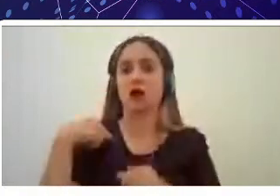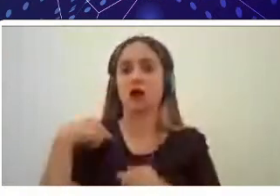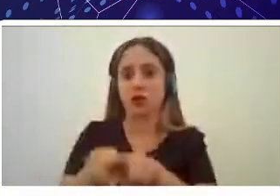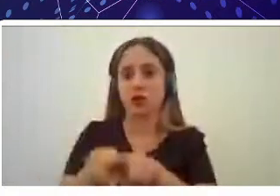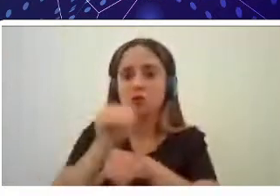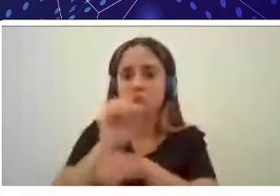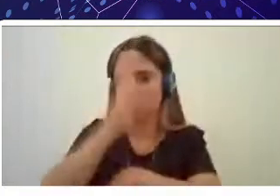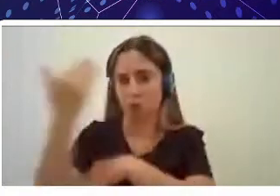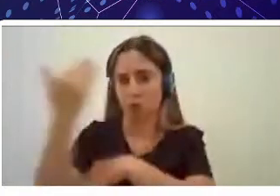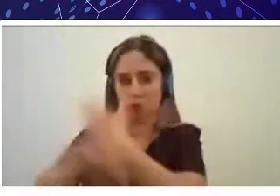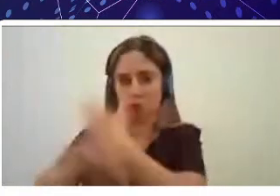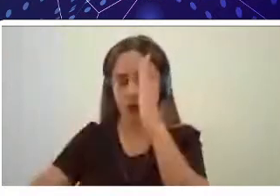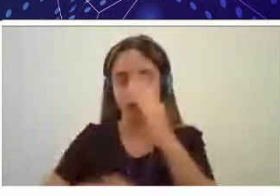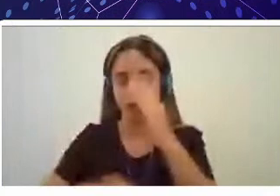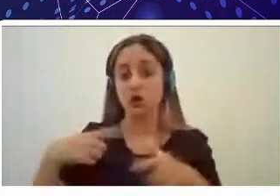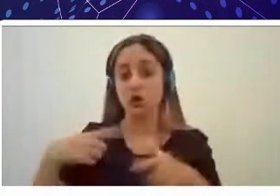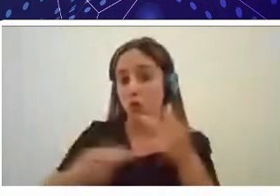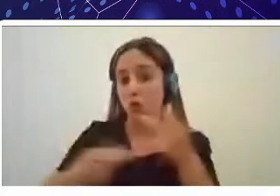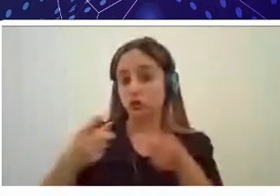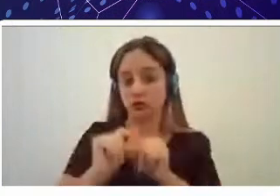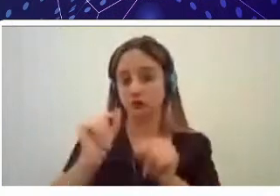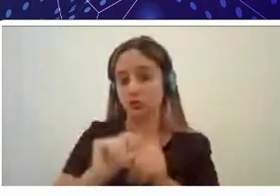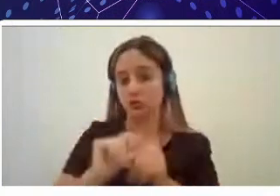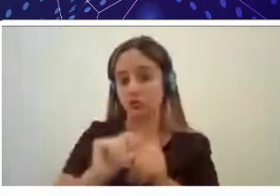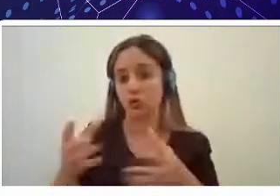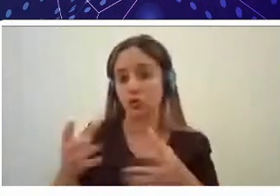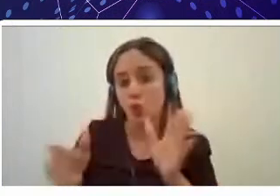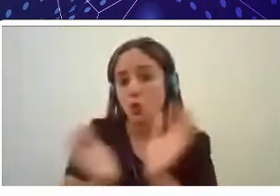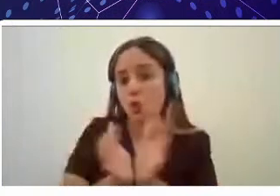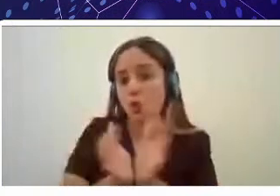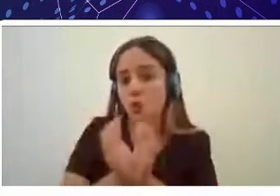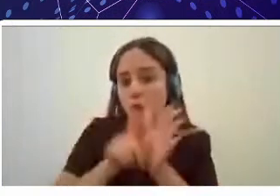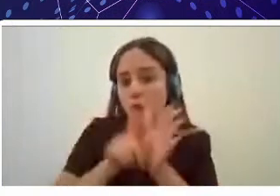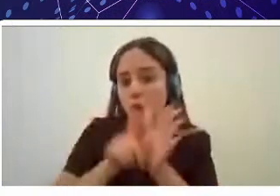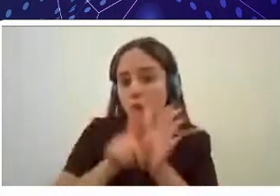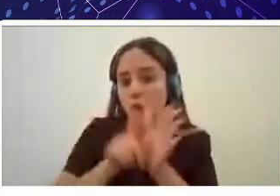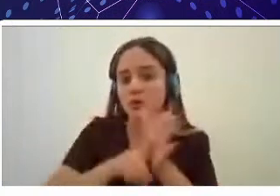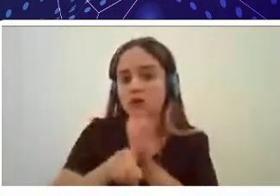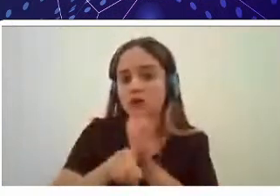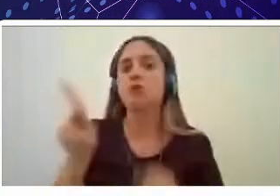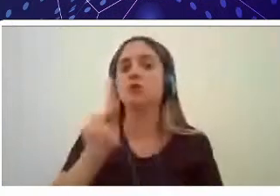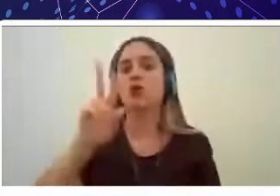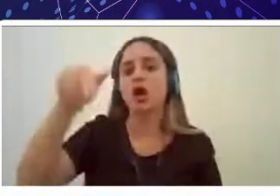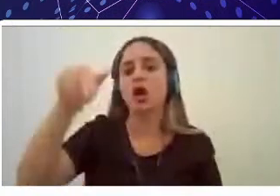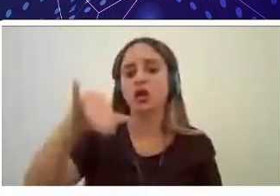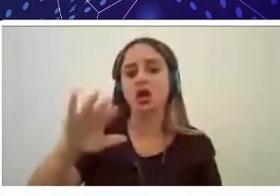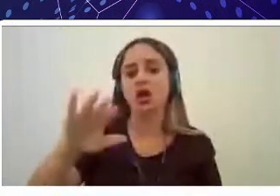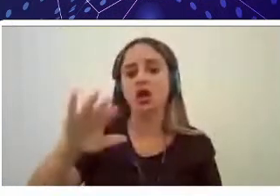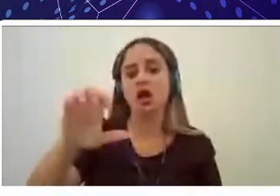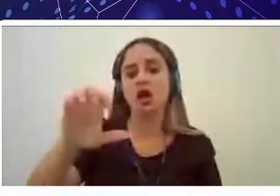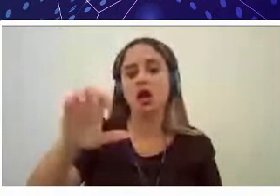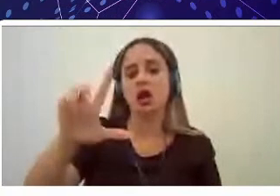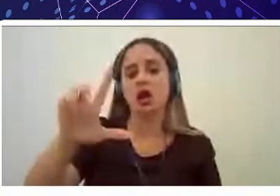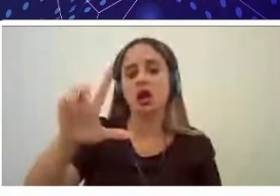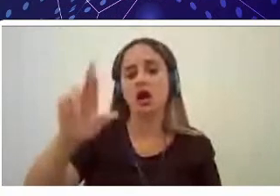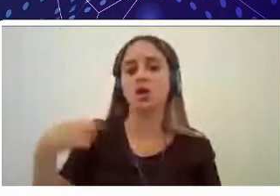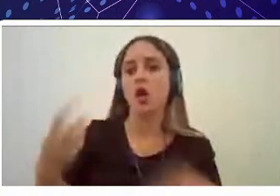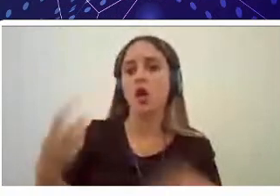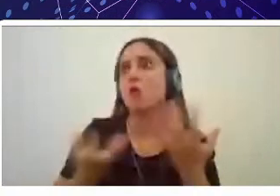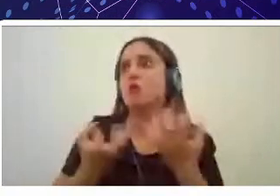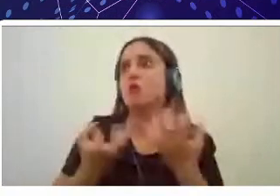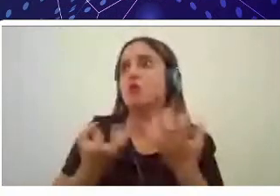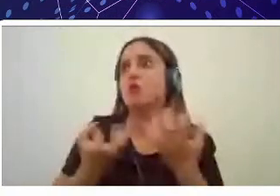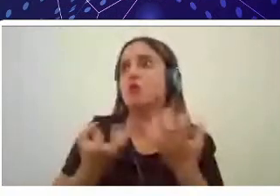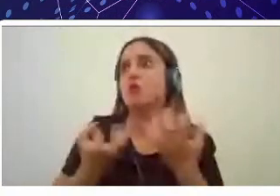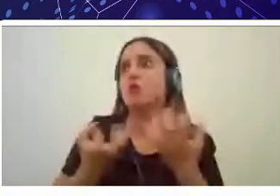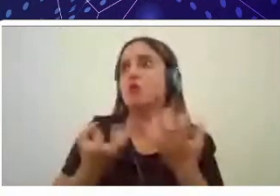desenvolvidos pelo grupo de pesquisa do professor Ranieri. Professor, eu gostaria de trabalhar na parte de psicultura. Hoje, a Unia, ela